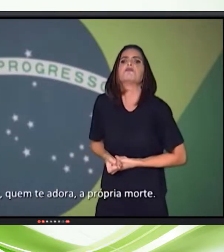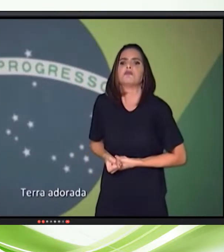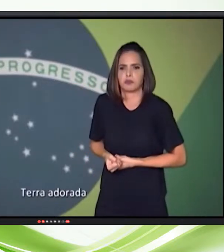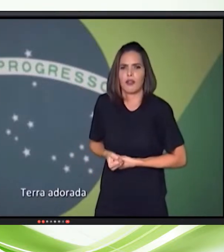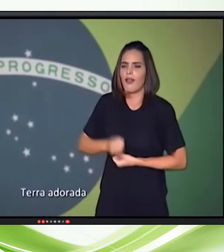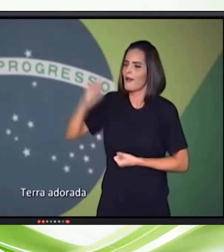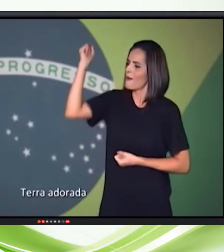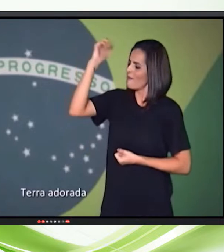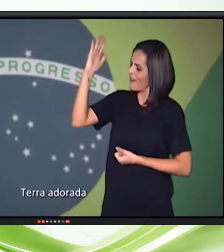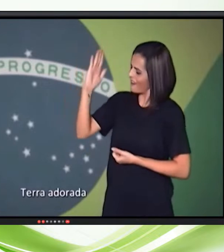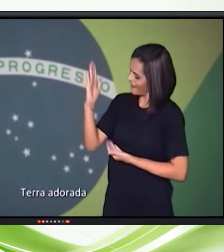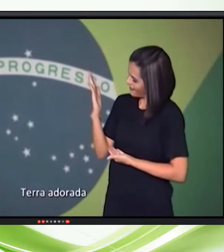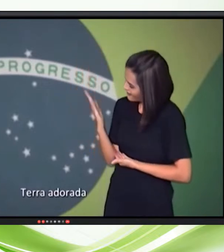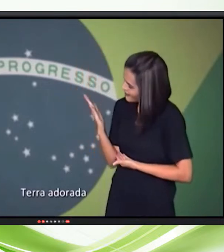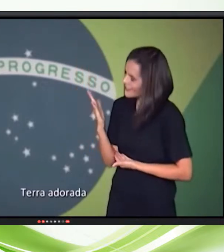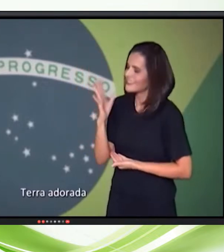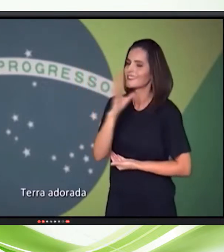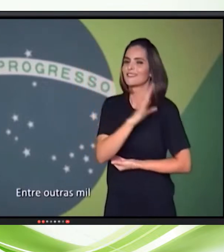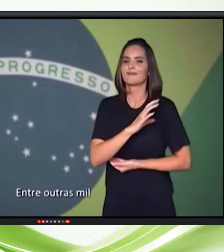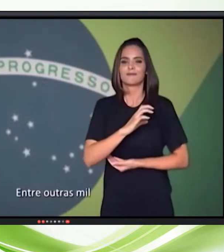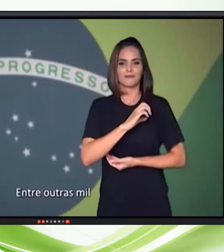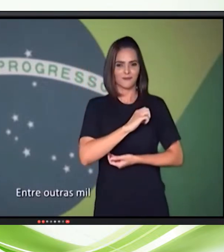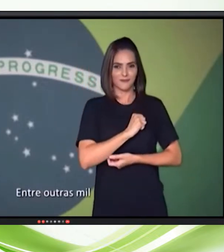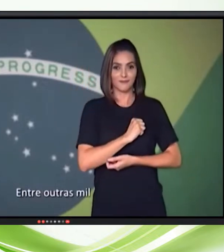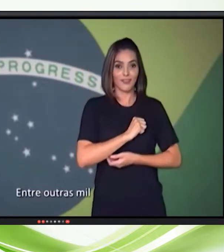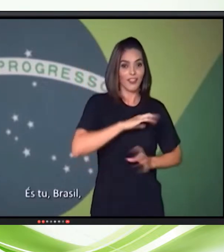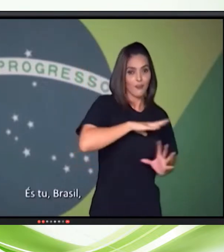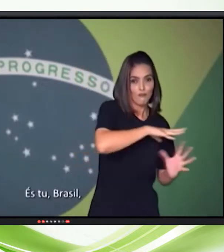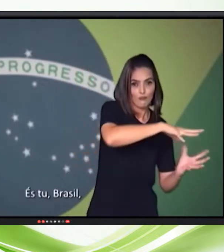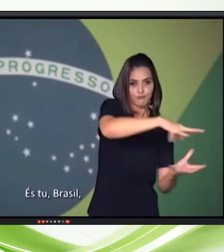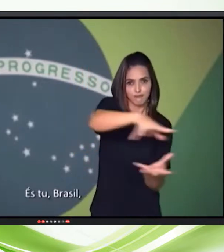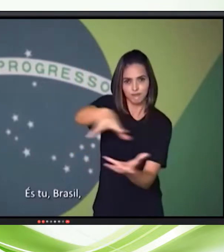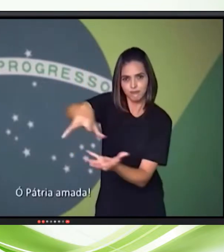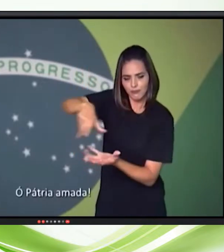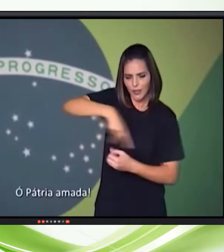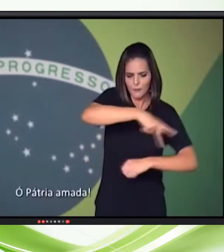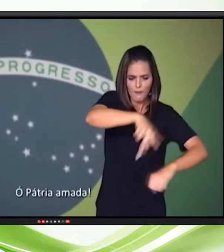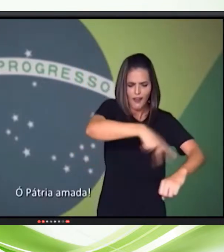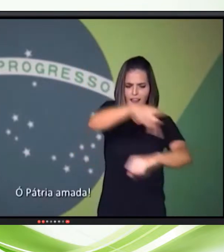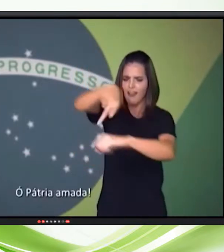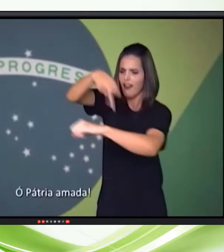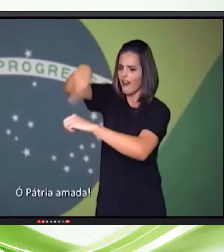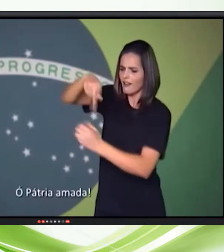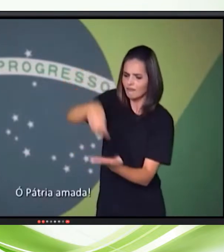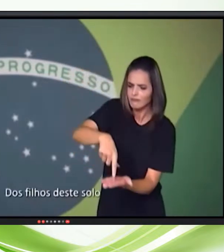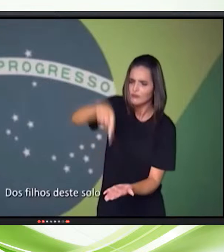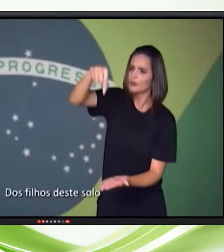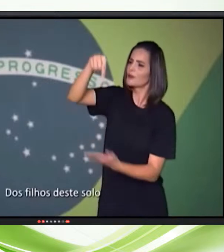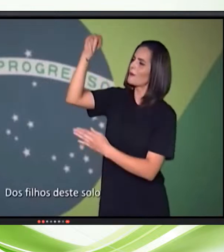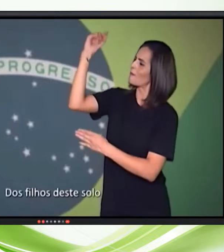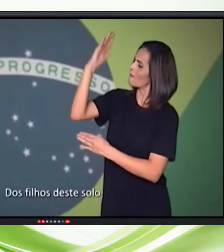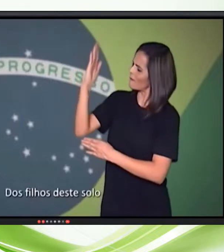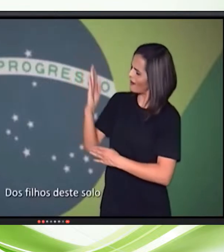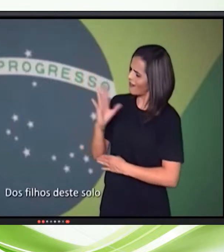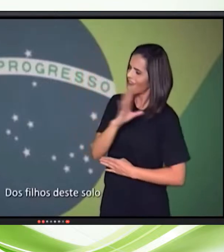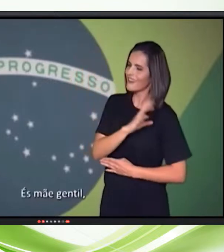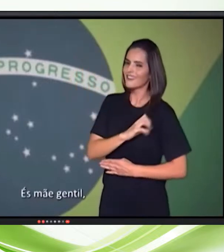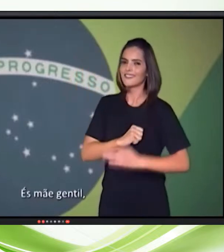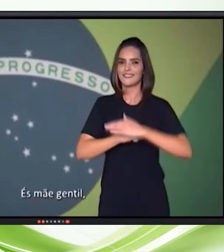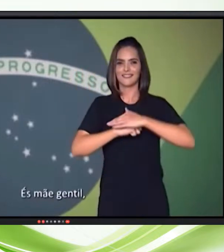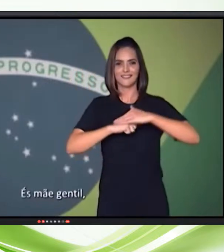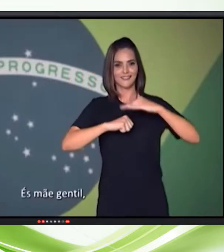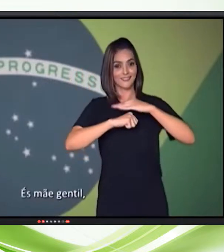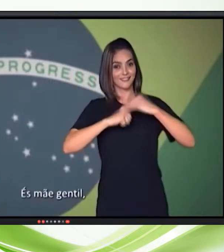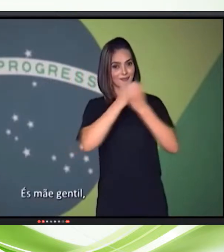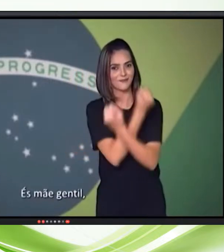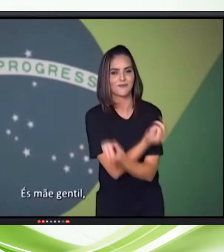É a morada, entre outras milas Que a sua pátria amada Os filhos deles são